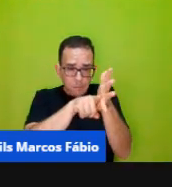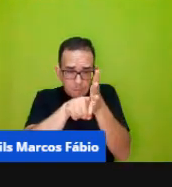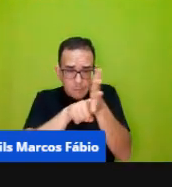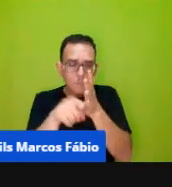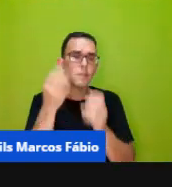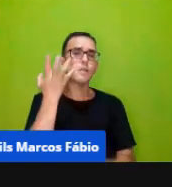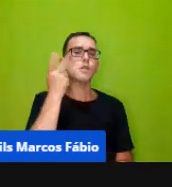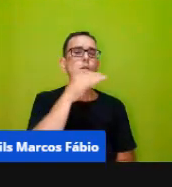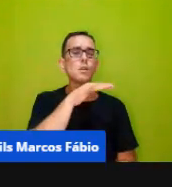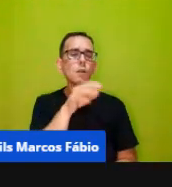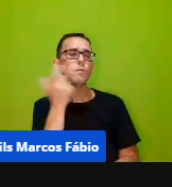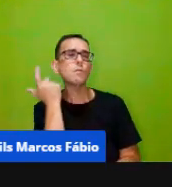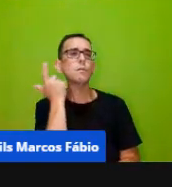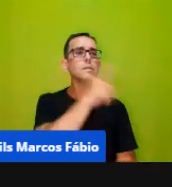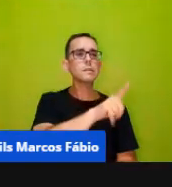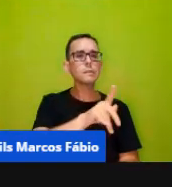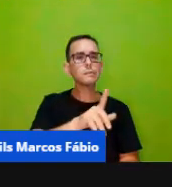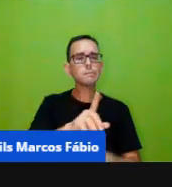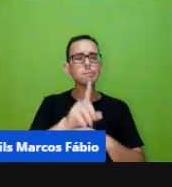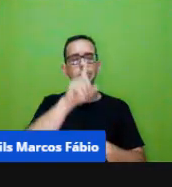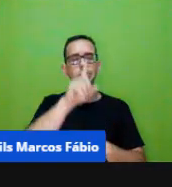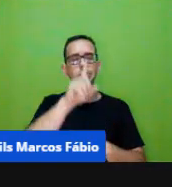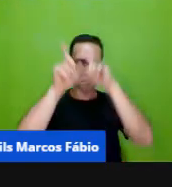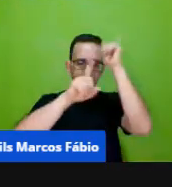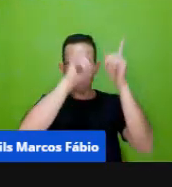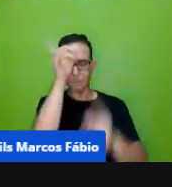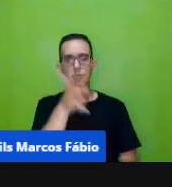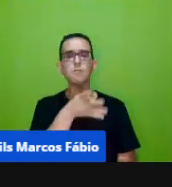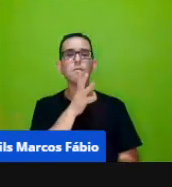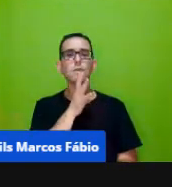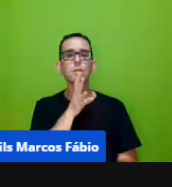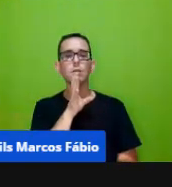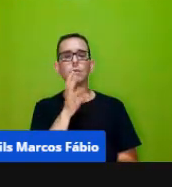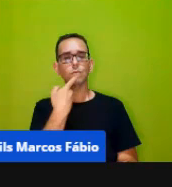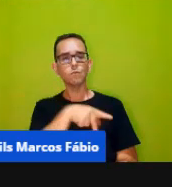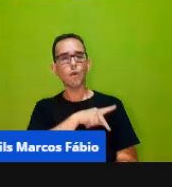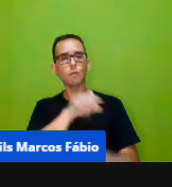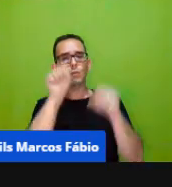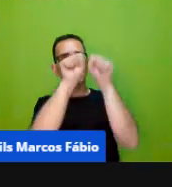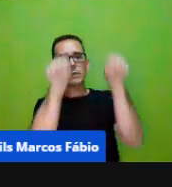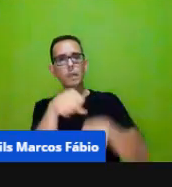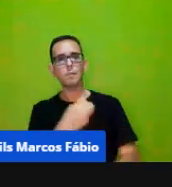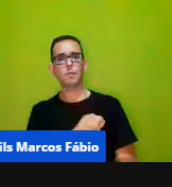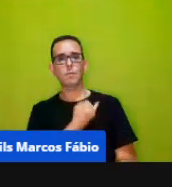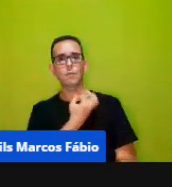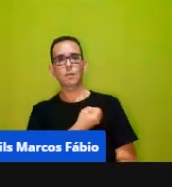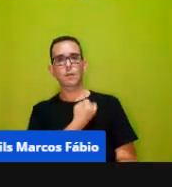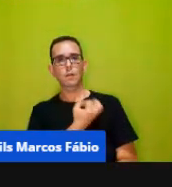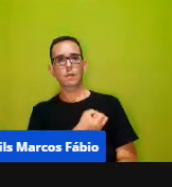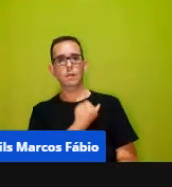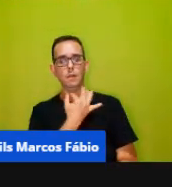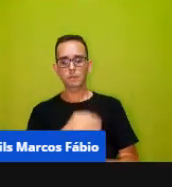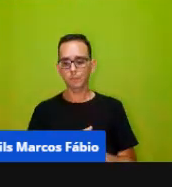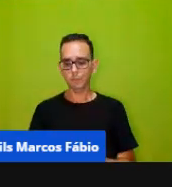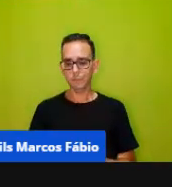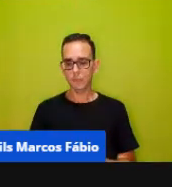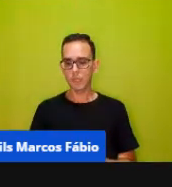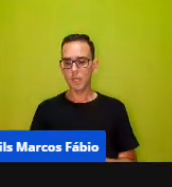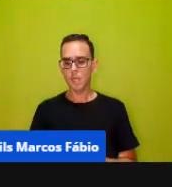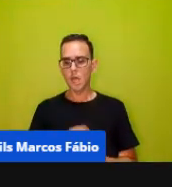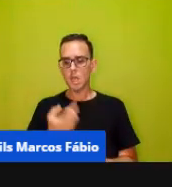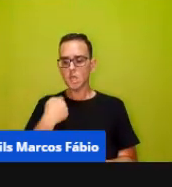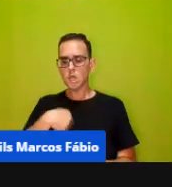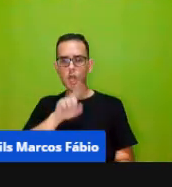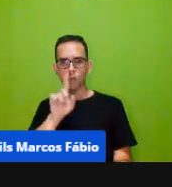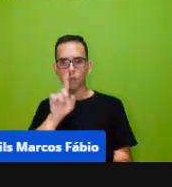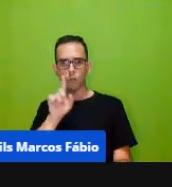os seus conhecimentos sobre as regularidades do nosso sistema de numeração porque o nosso sistema ele não para no número dez ou no número